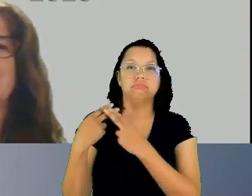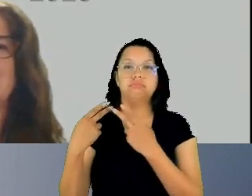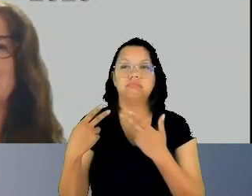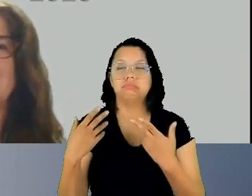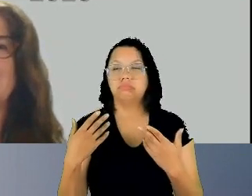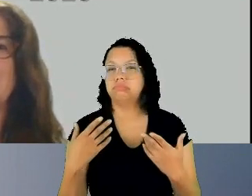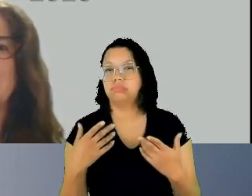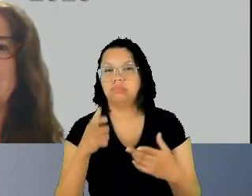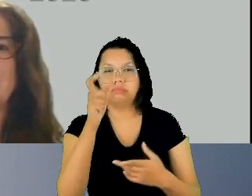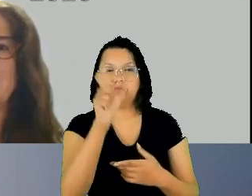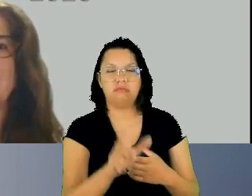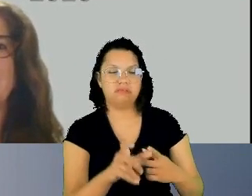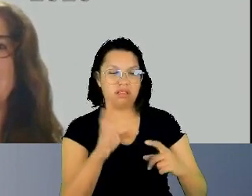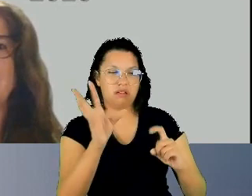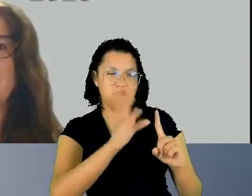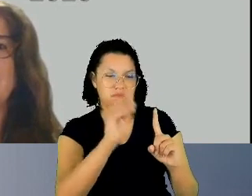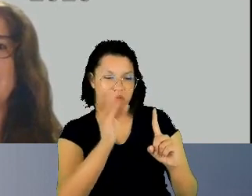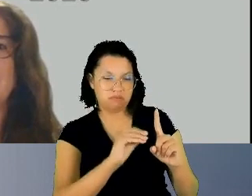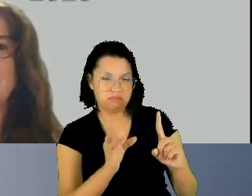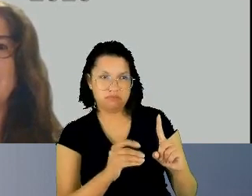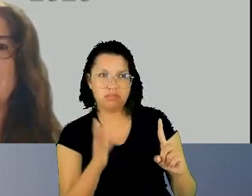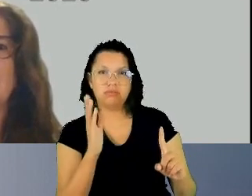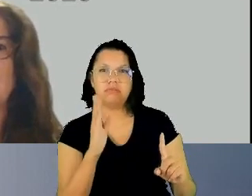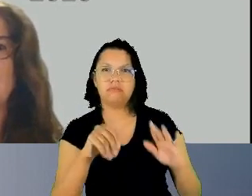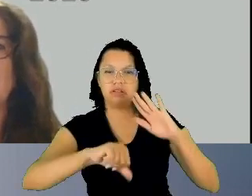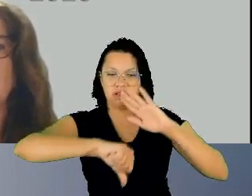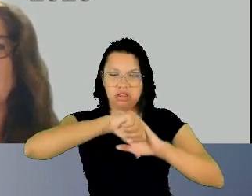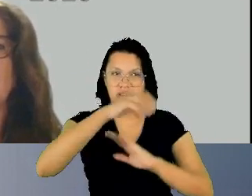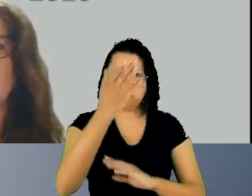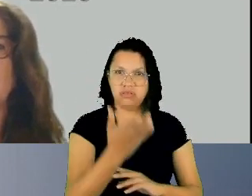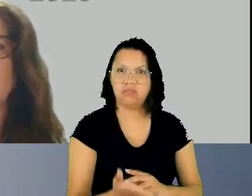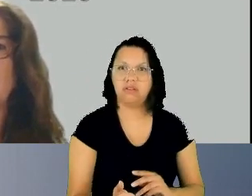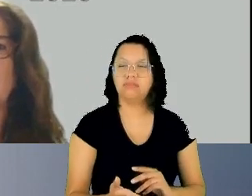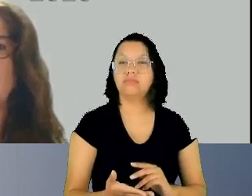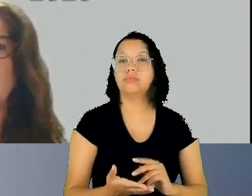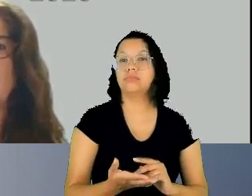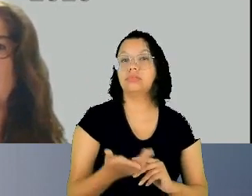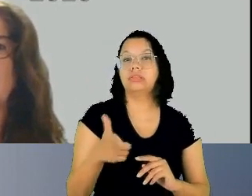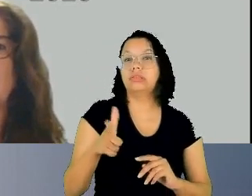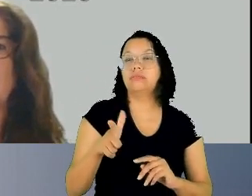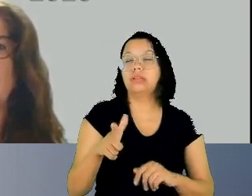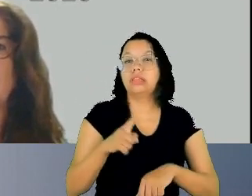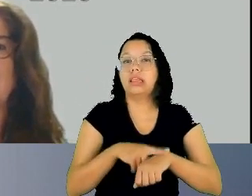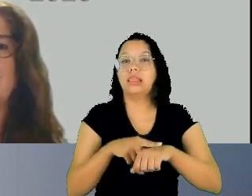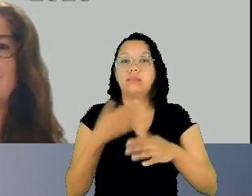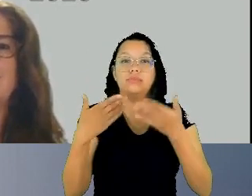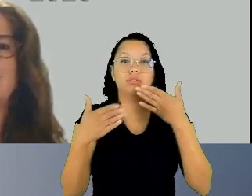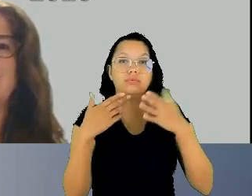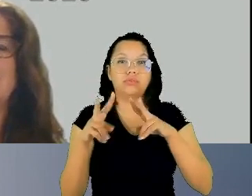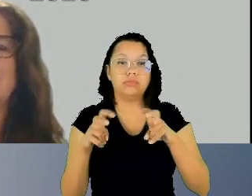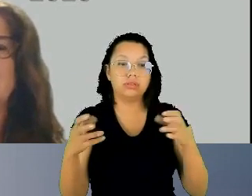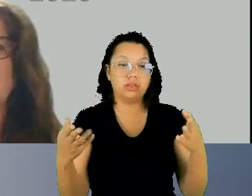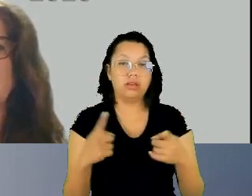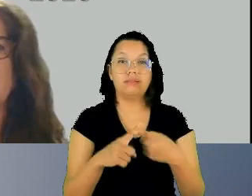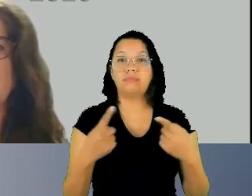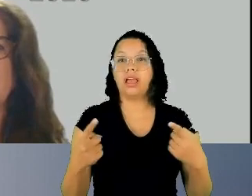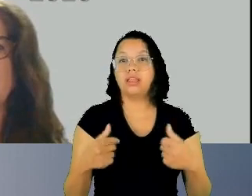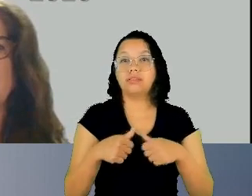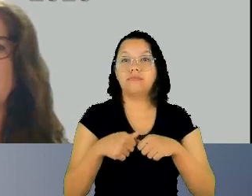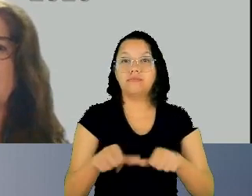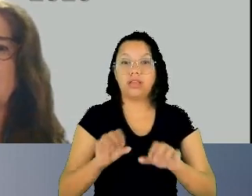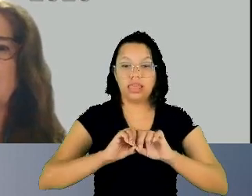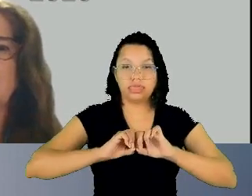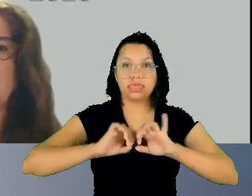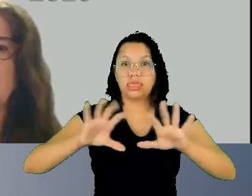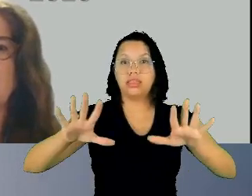criminosos não vai dar tempo para a gente discutir sobre isso agora mas fica lançada essa semente para que